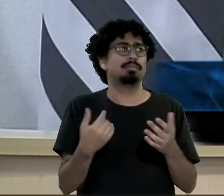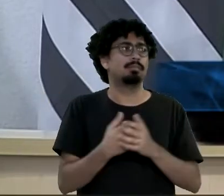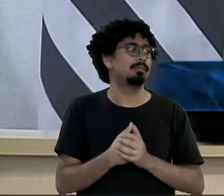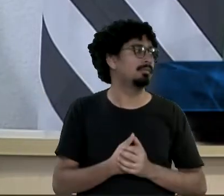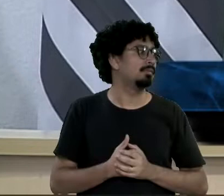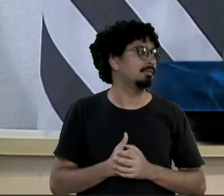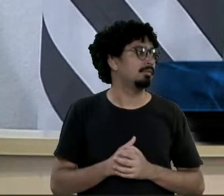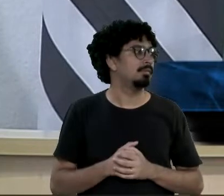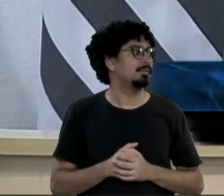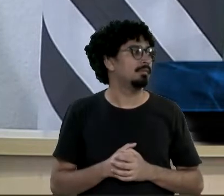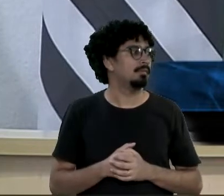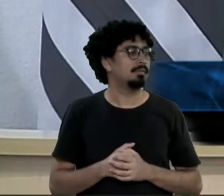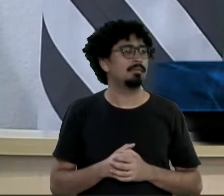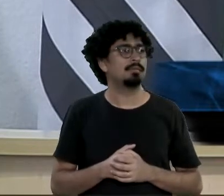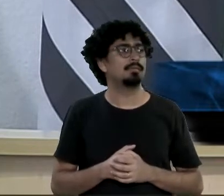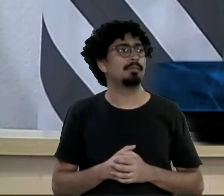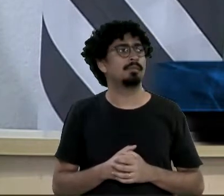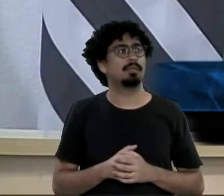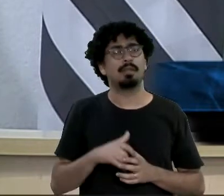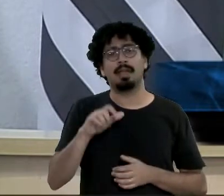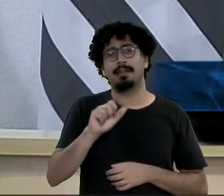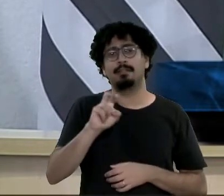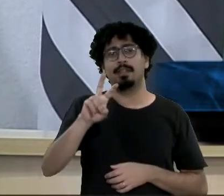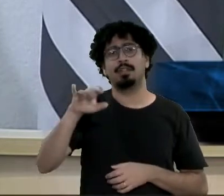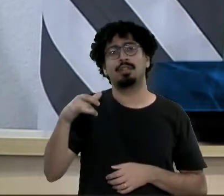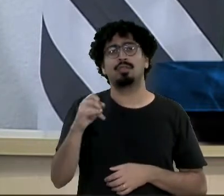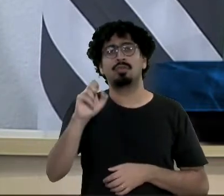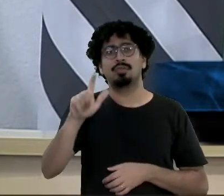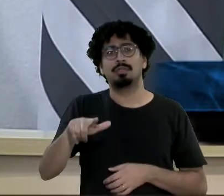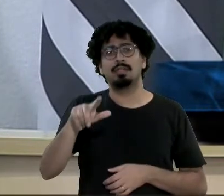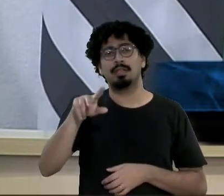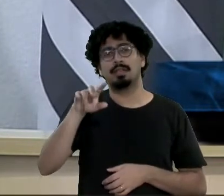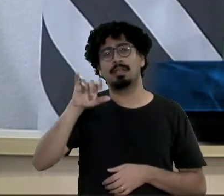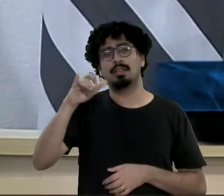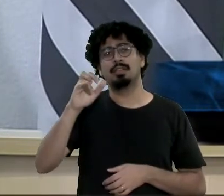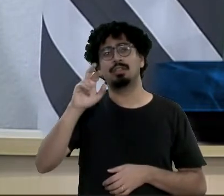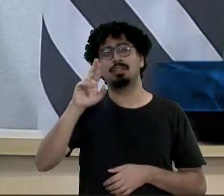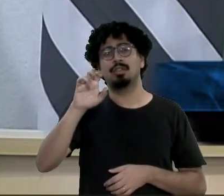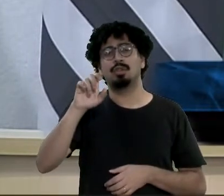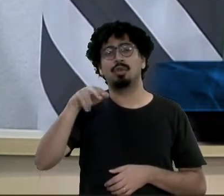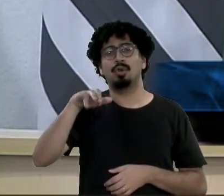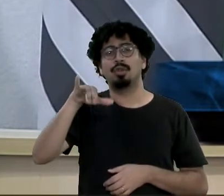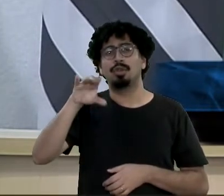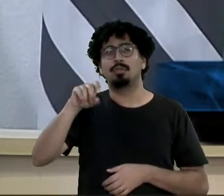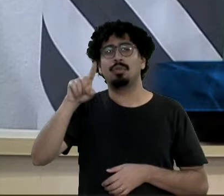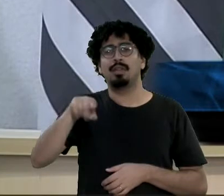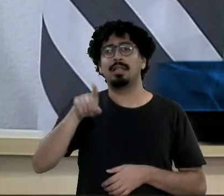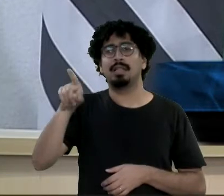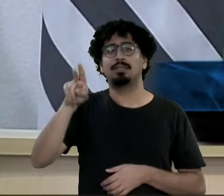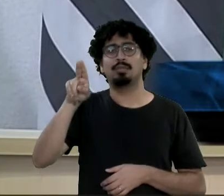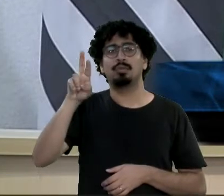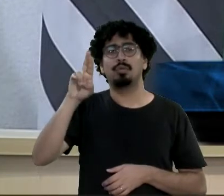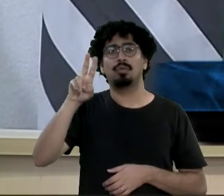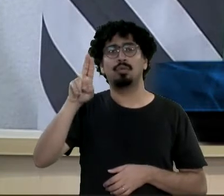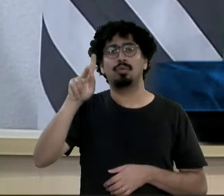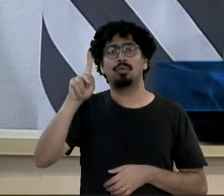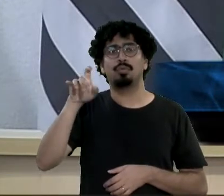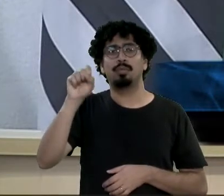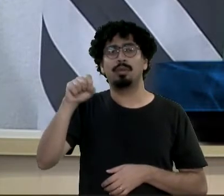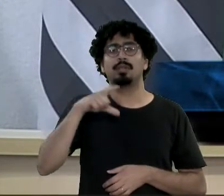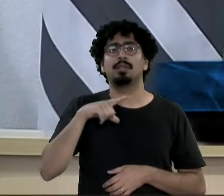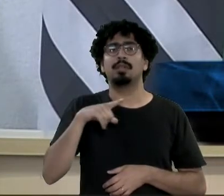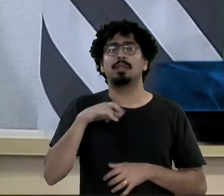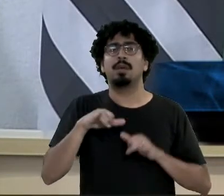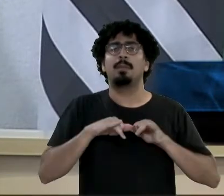próximo ali a Avenida José Geroni de Souza Filho, a Avenida principal do Conjunto Urubês, que dá acesso ao supermercado